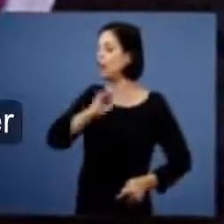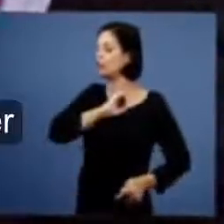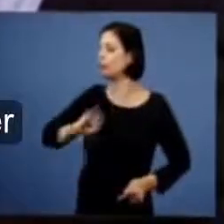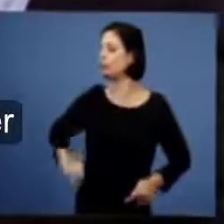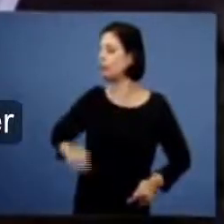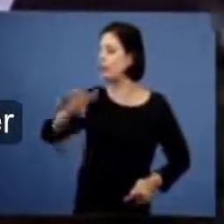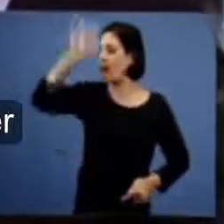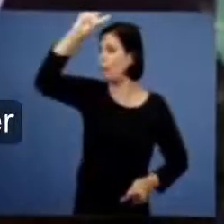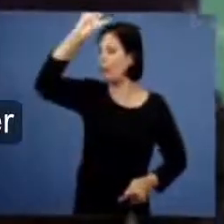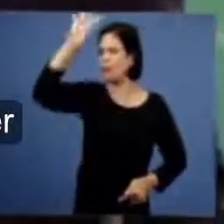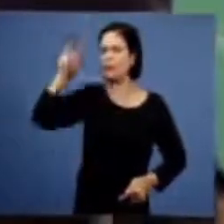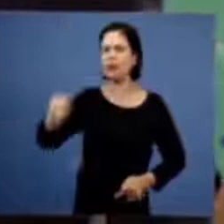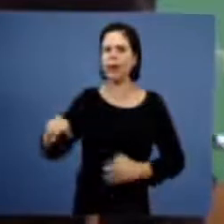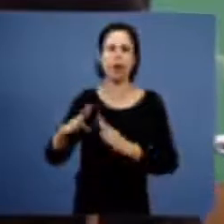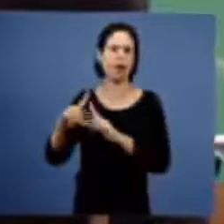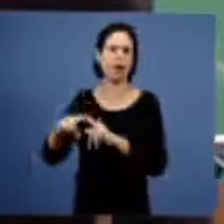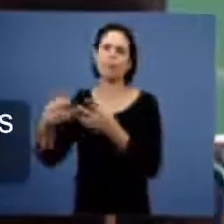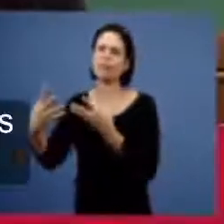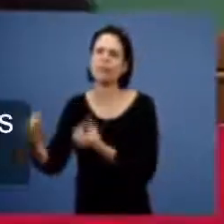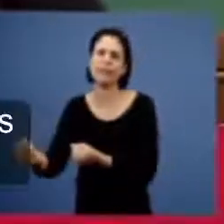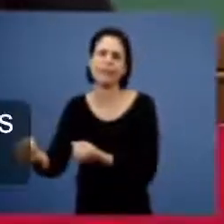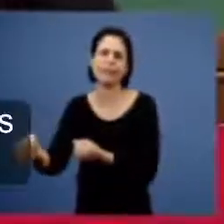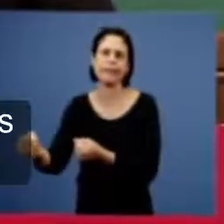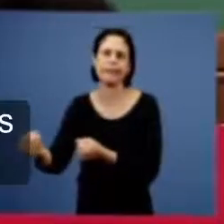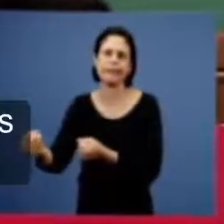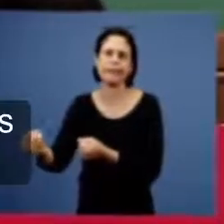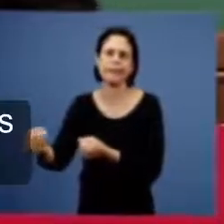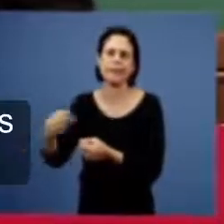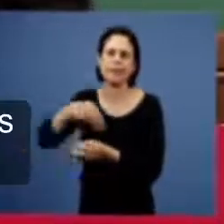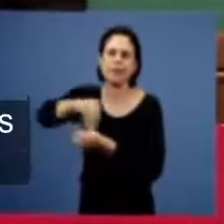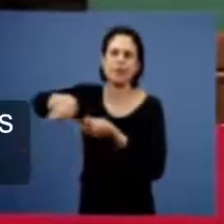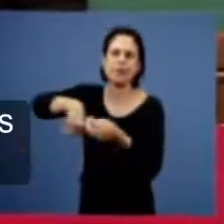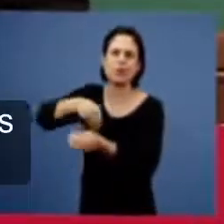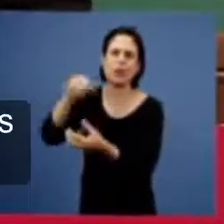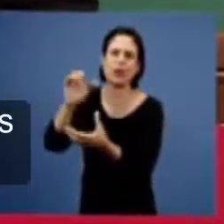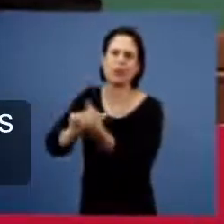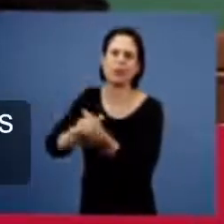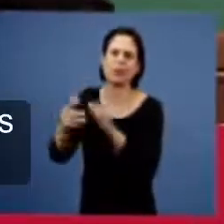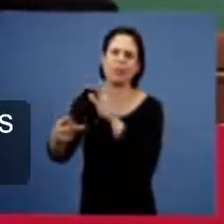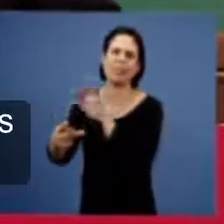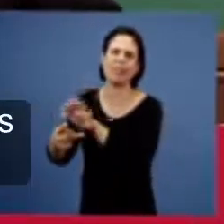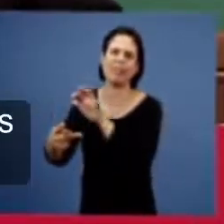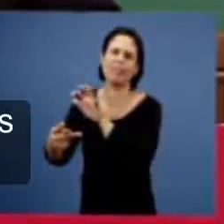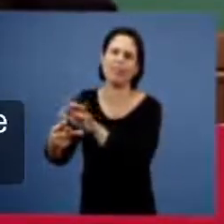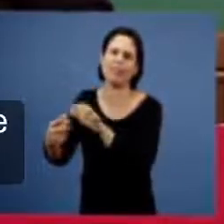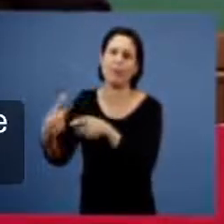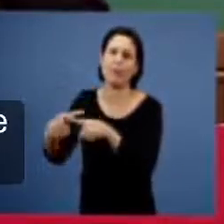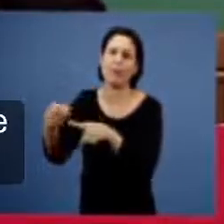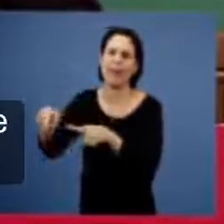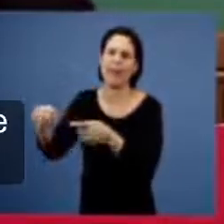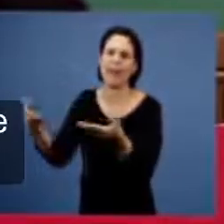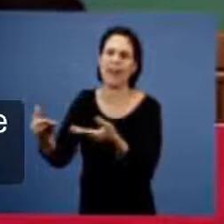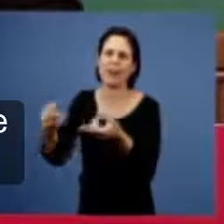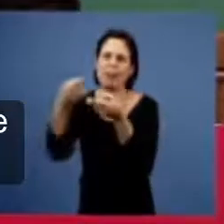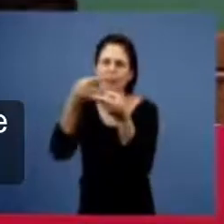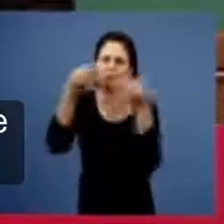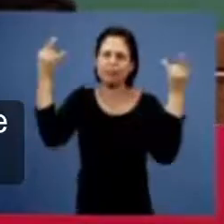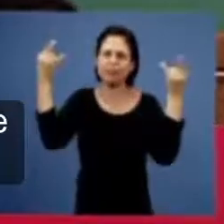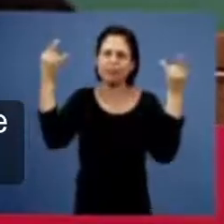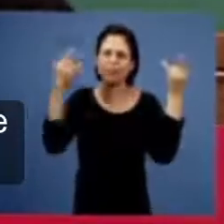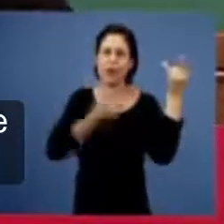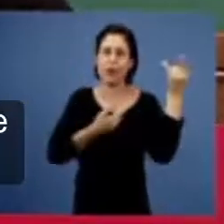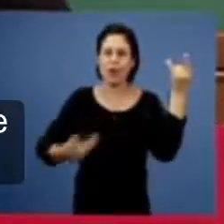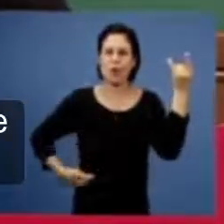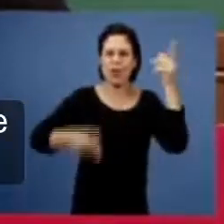entra para ser governo ela acabou porque ela entrou para o lado material para o governo humano